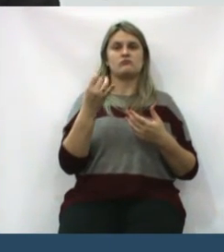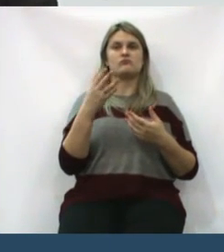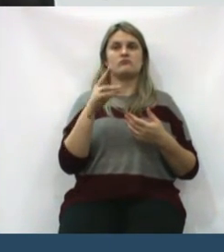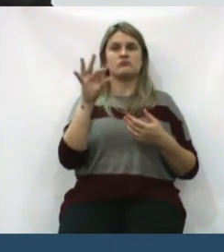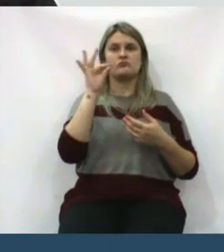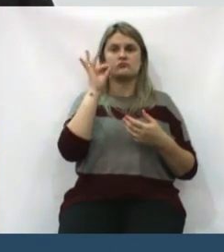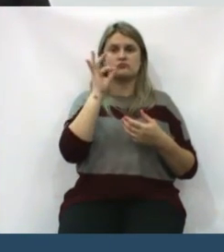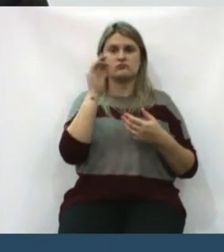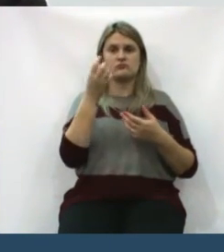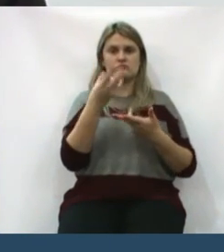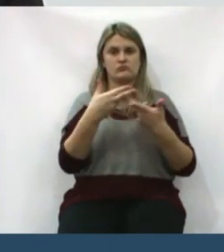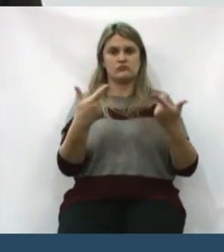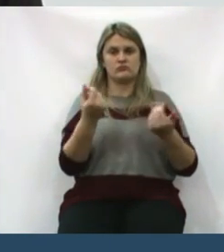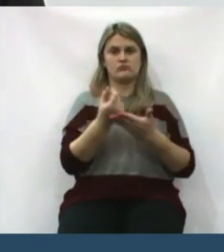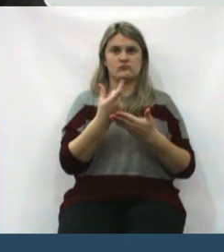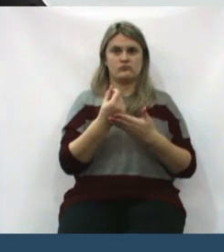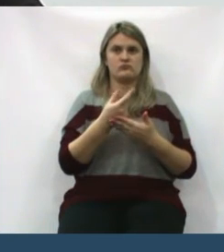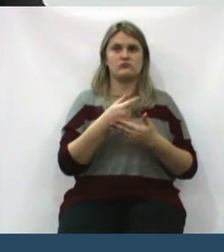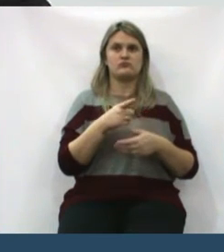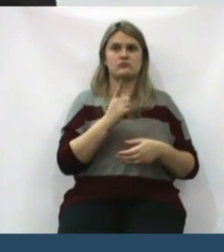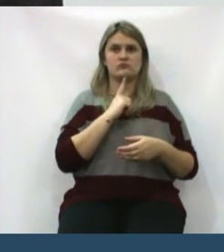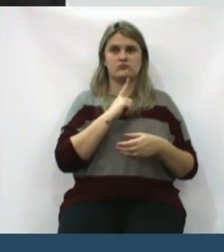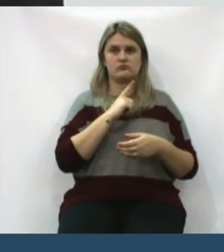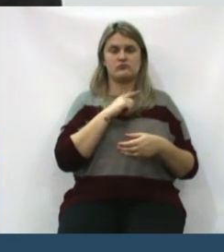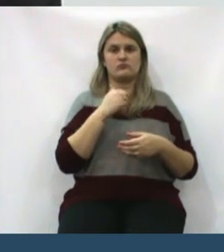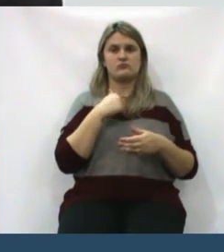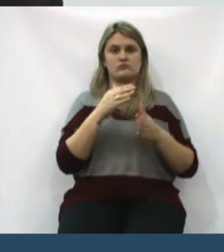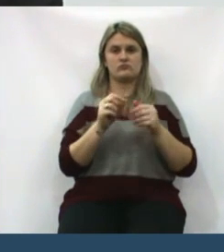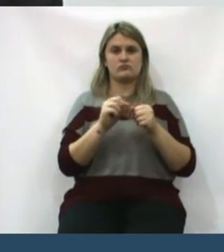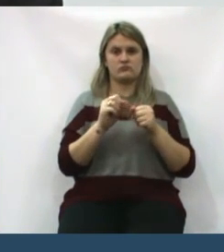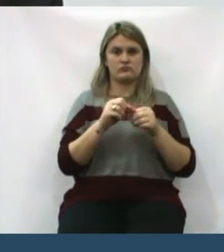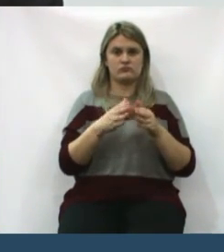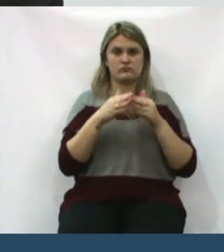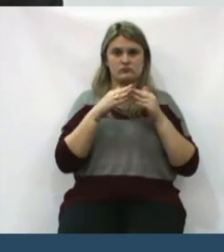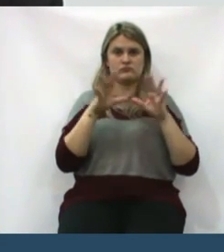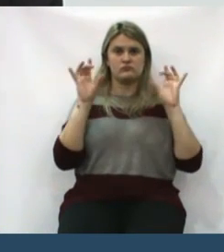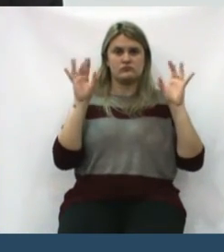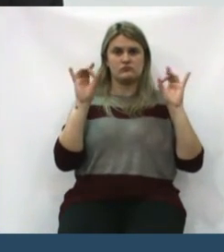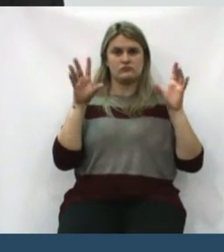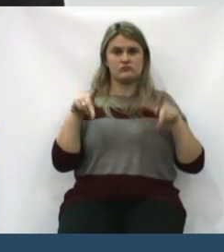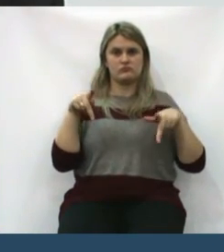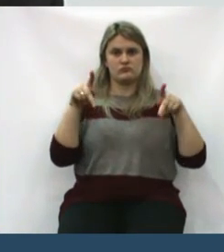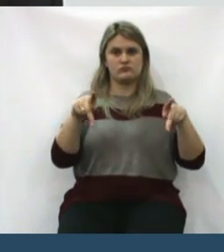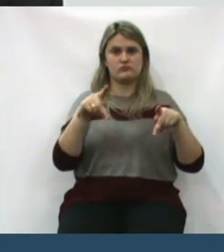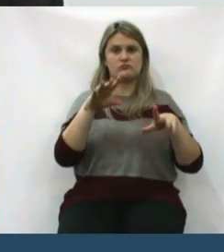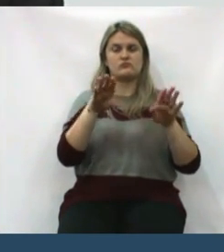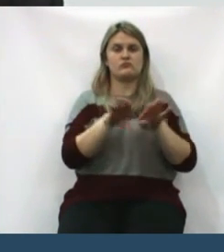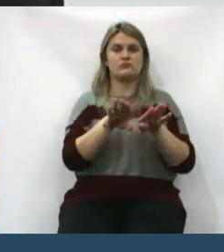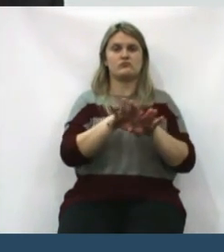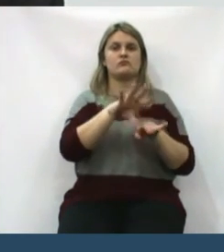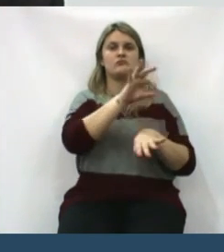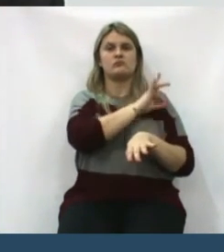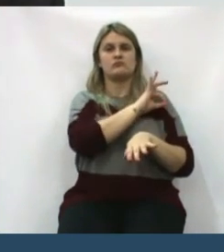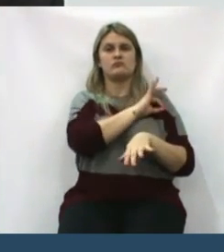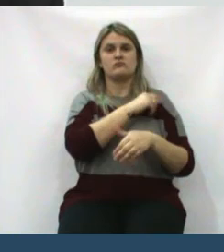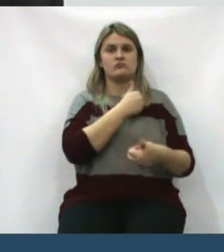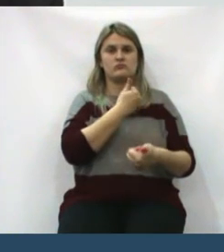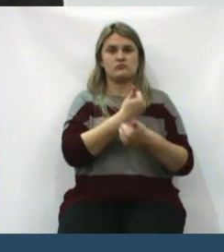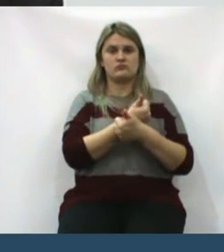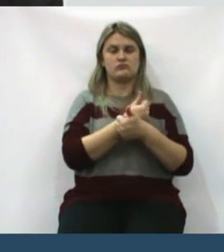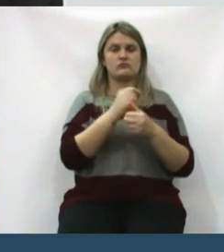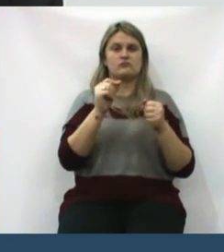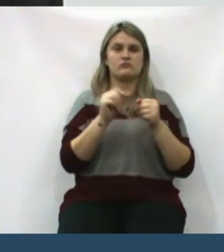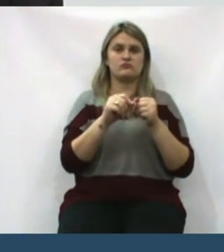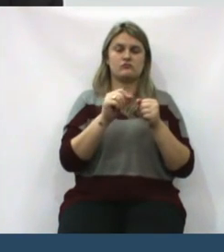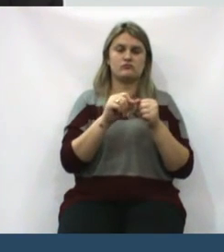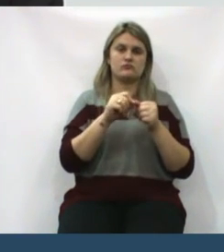na maconha e assim por diante. Então, eu vou fazer uma solicitação especial aí para a polícia militar, para que ela